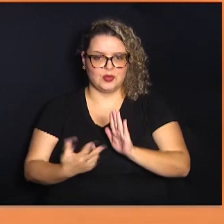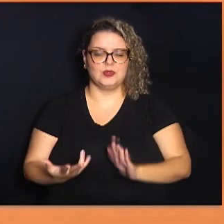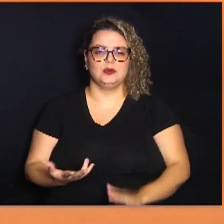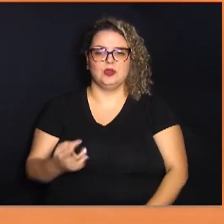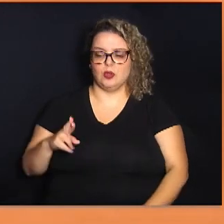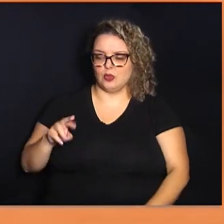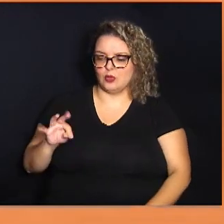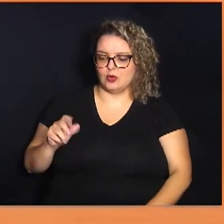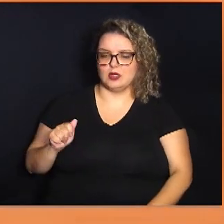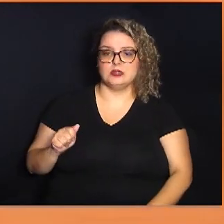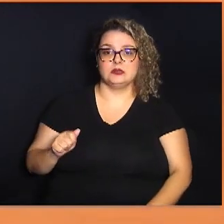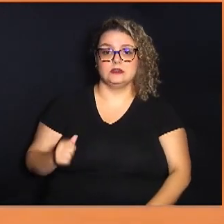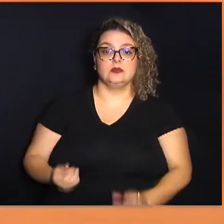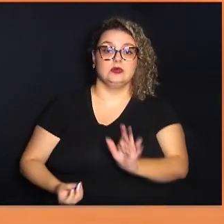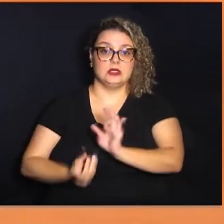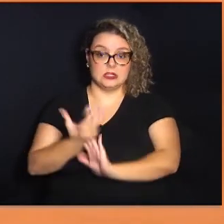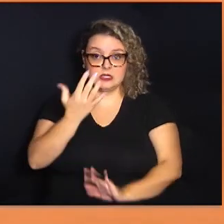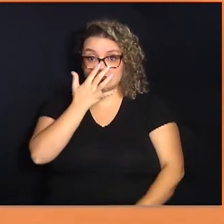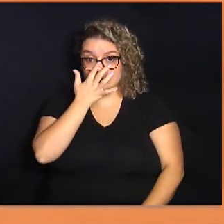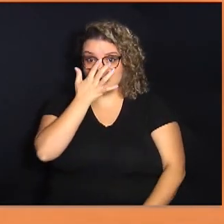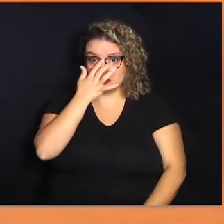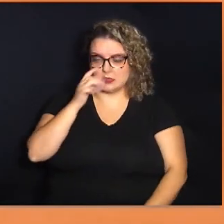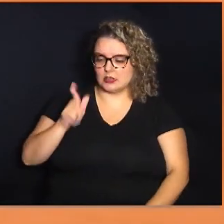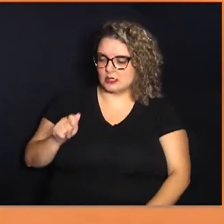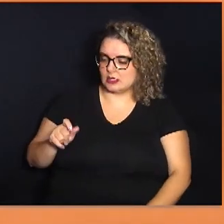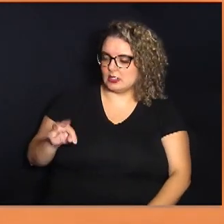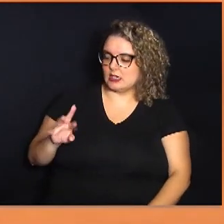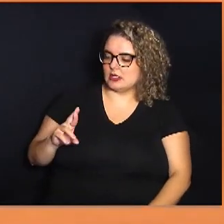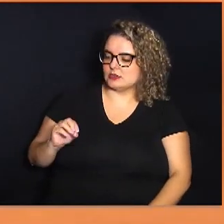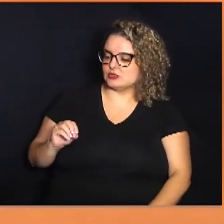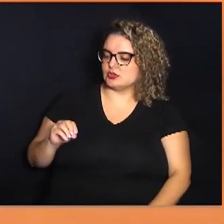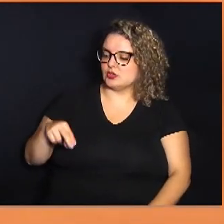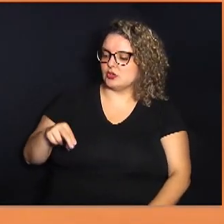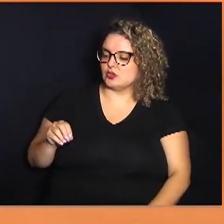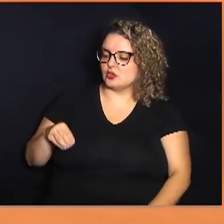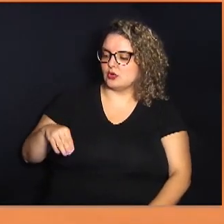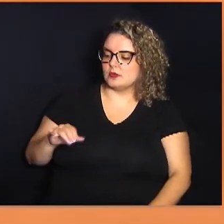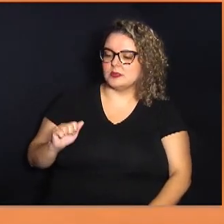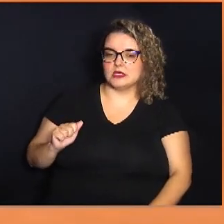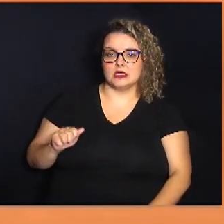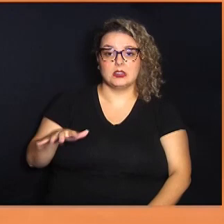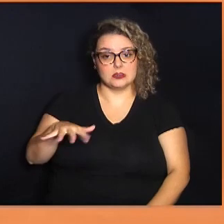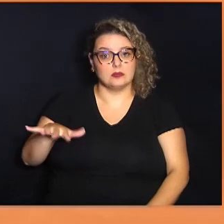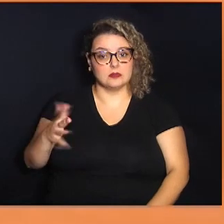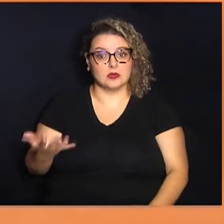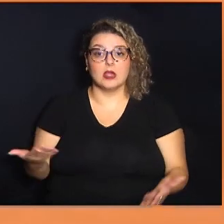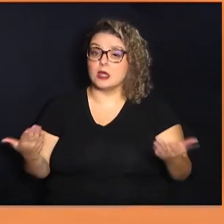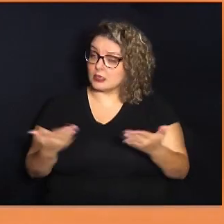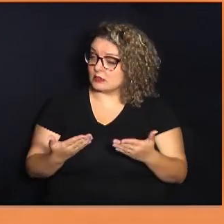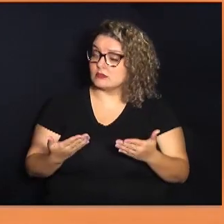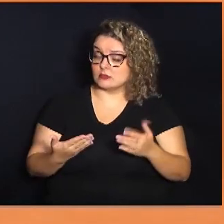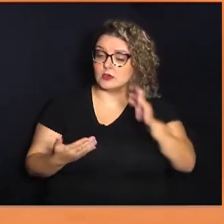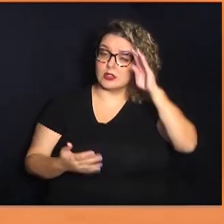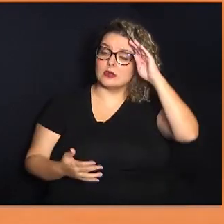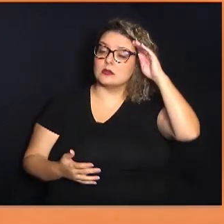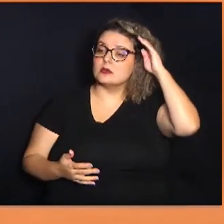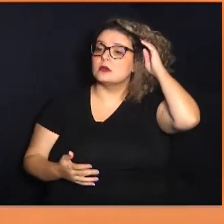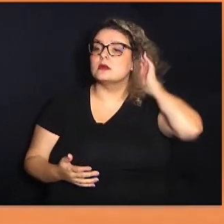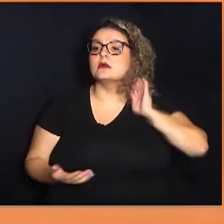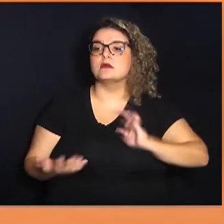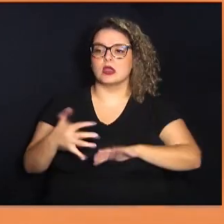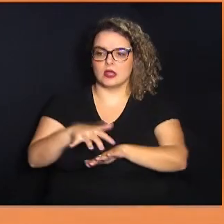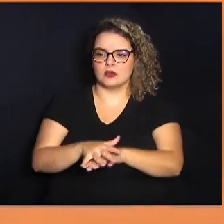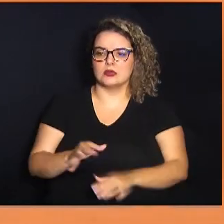foi instituída como gastronômica, cidade gastronômica lá, esse espaço, e agora vai incluir, tenho